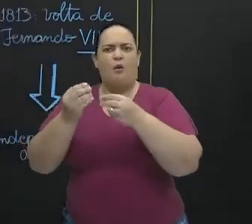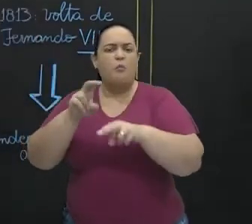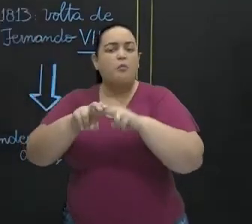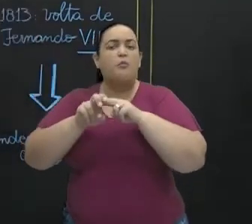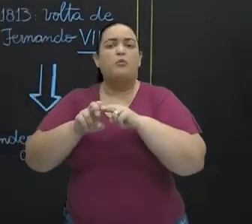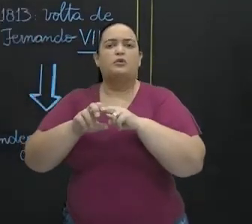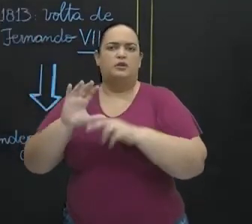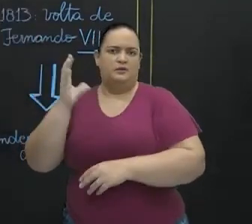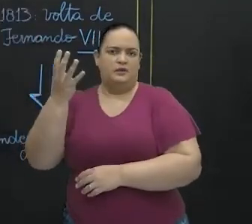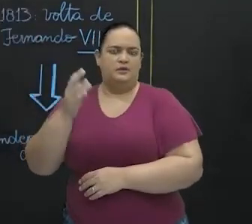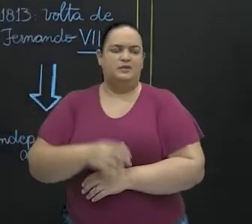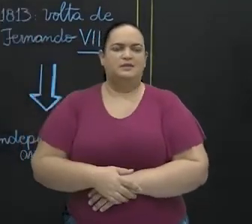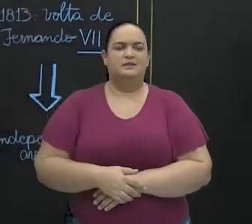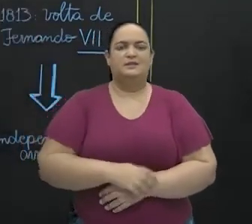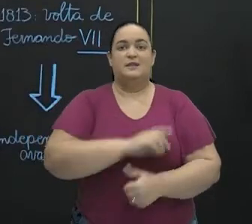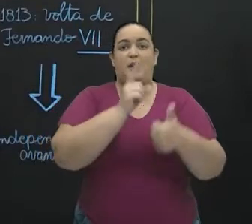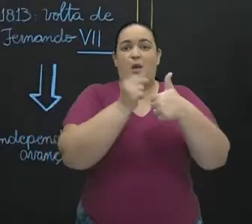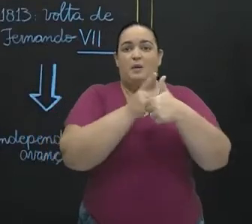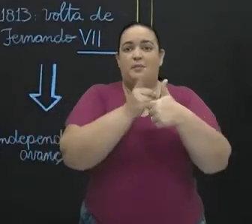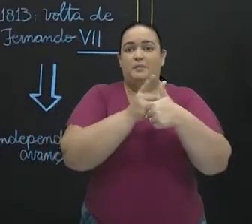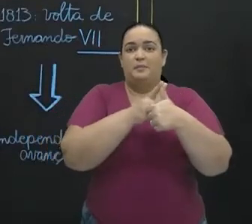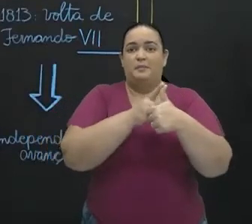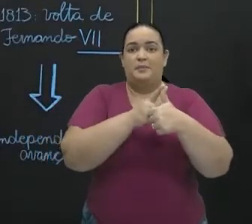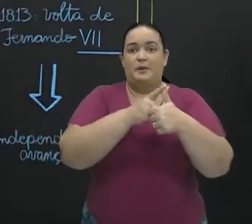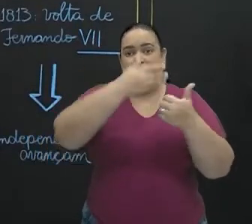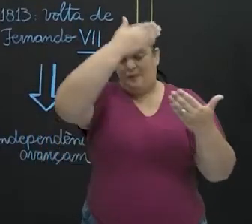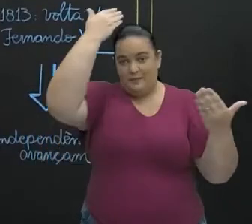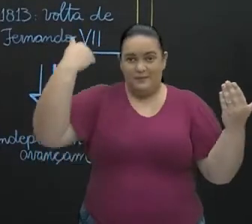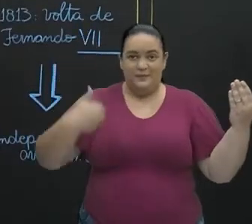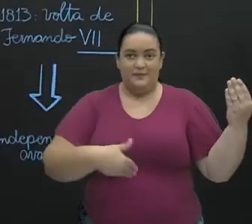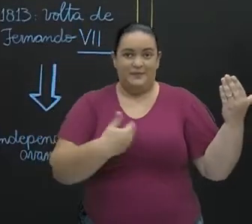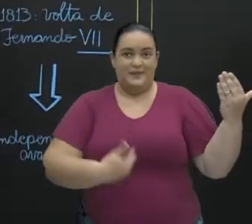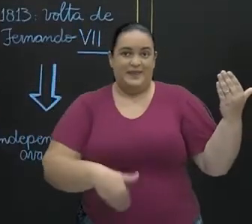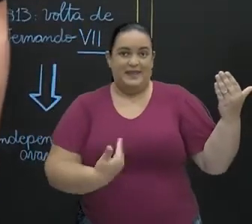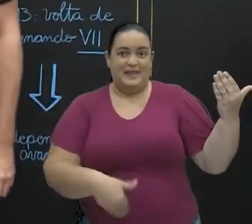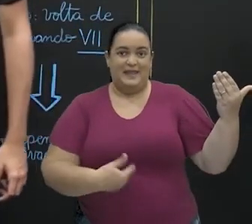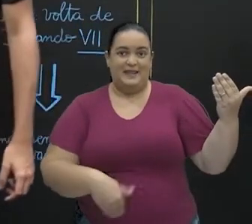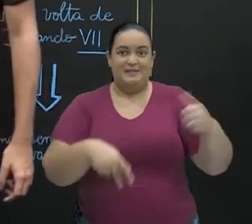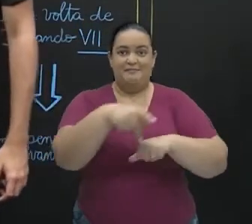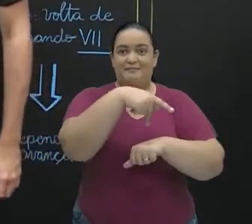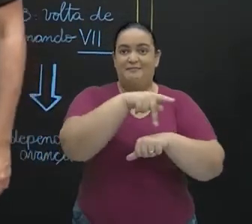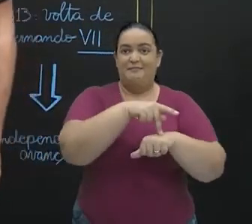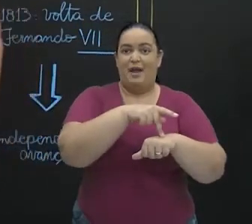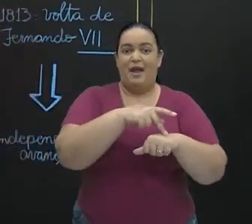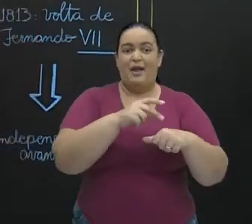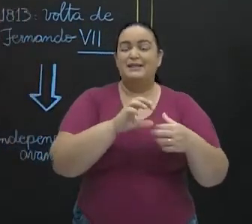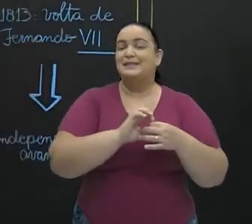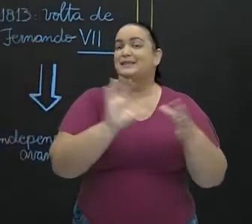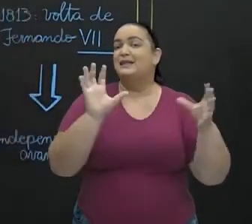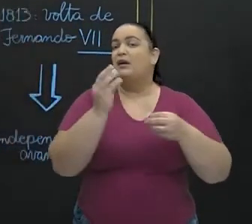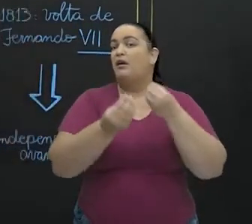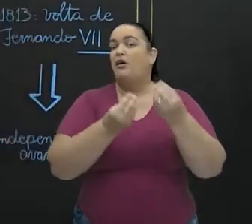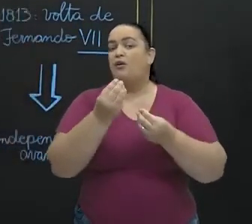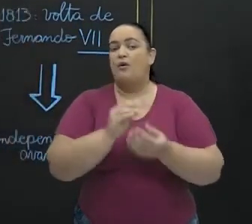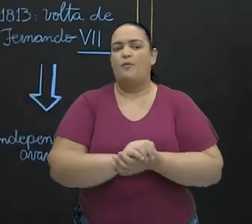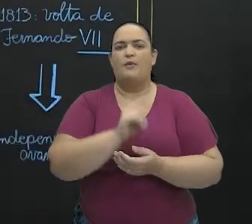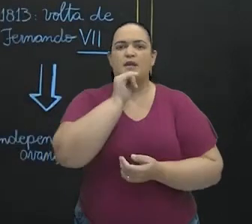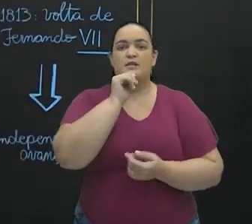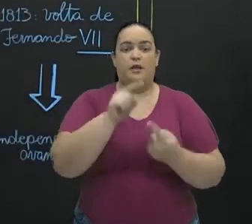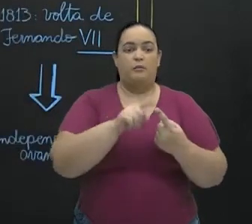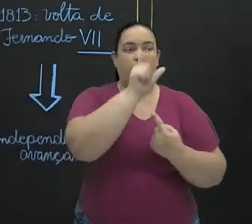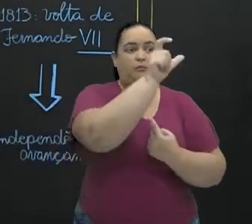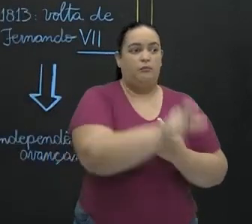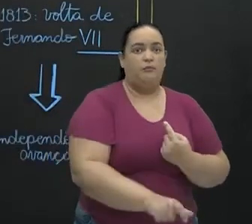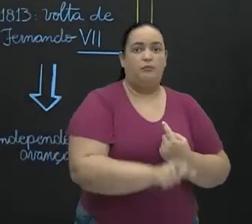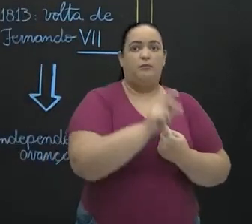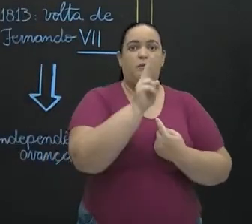exemplo foi a independência do México, que aconteceu de uma maneira muito peculiar. Primeiro, sob a liderança de um